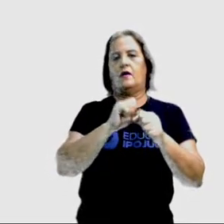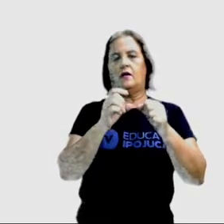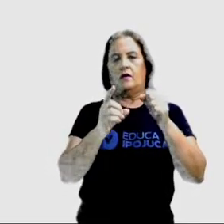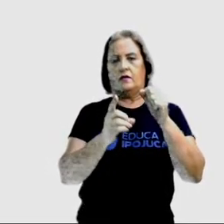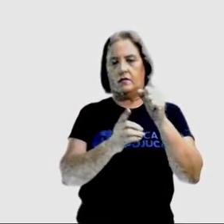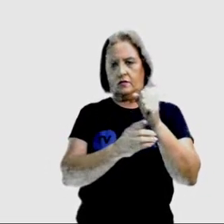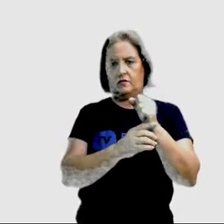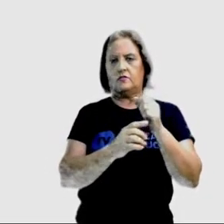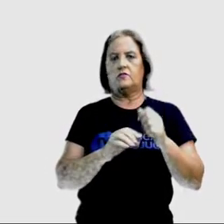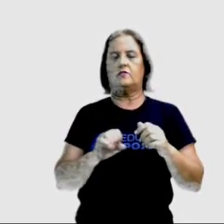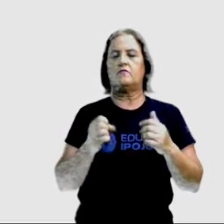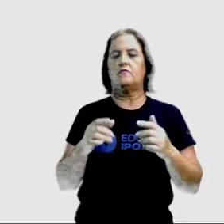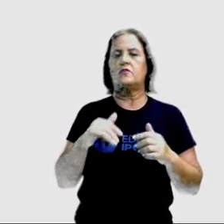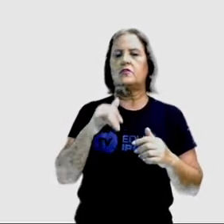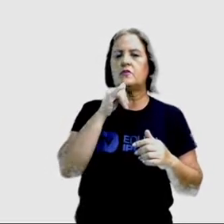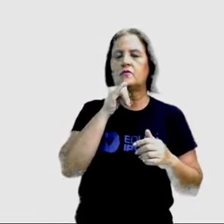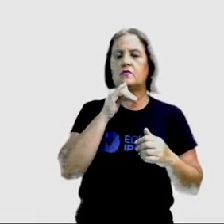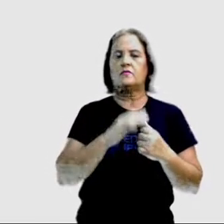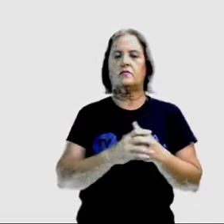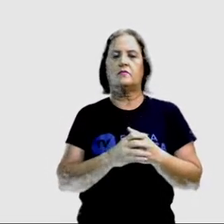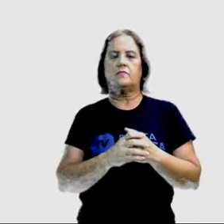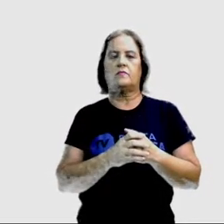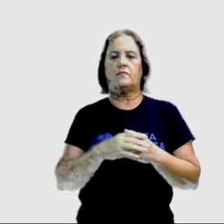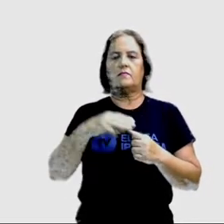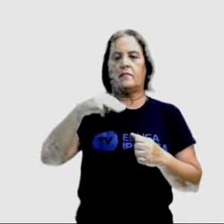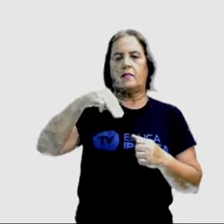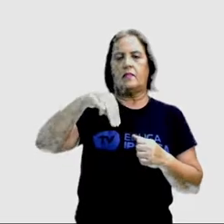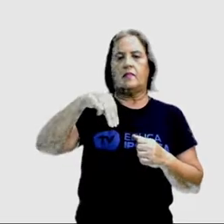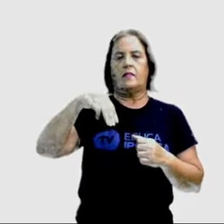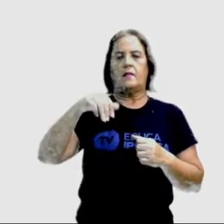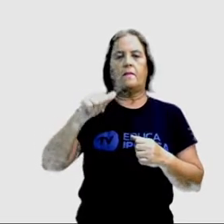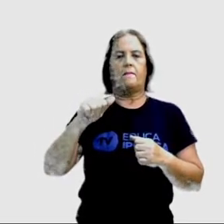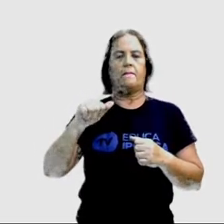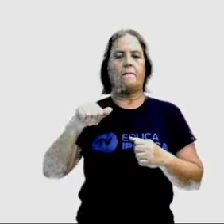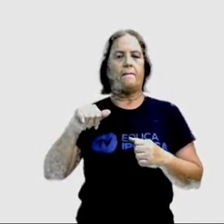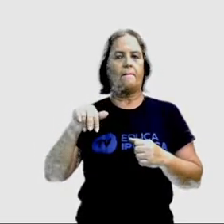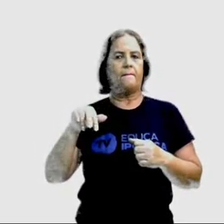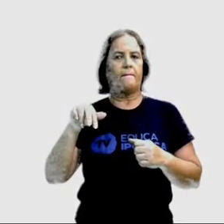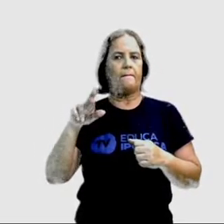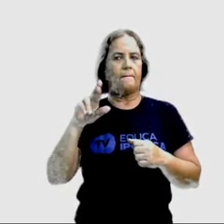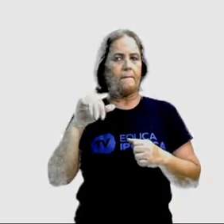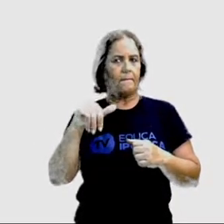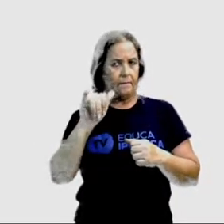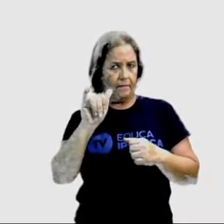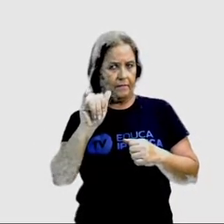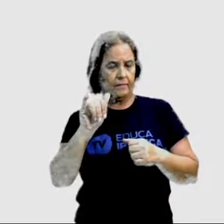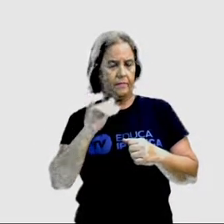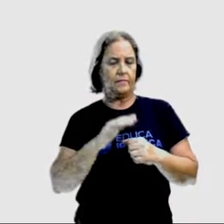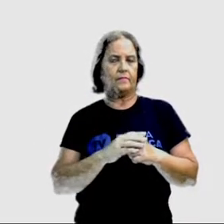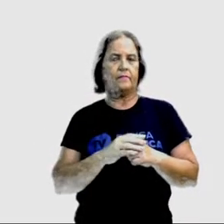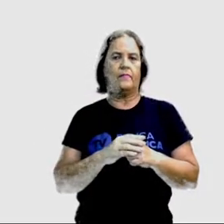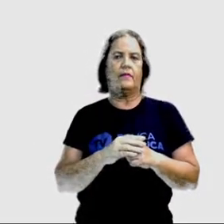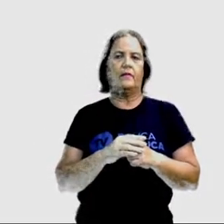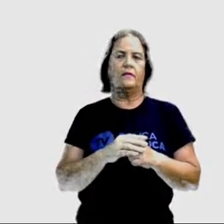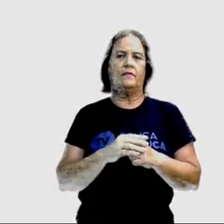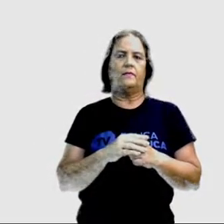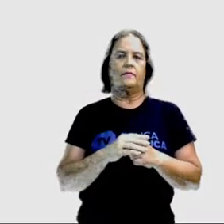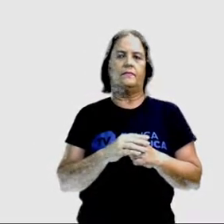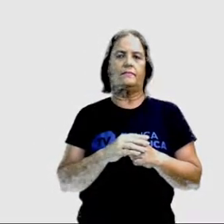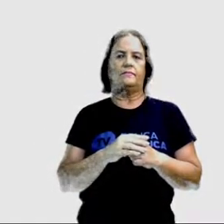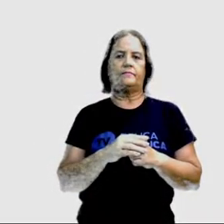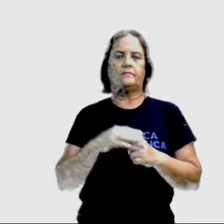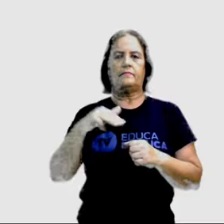Olha o exemplo aqui. Mary is the most intelligent girl of our class.